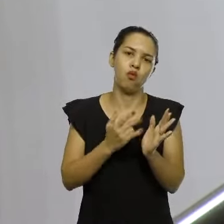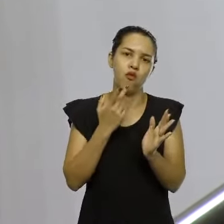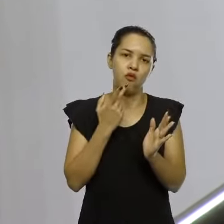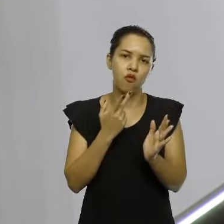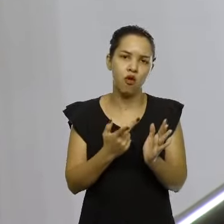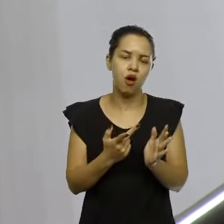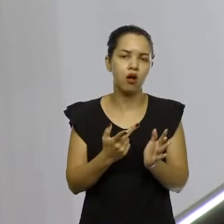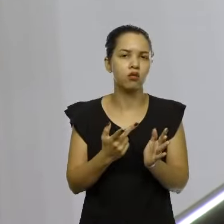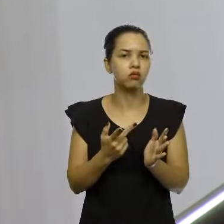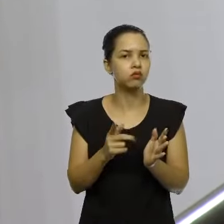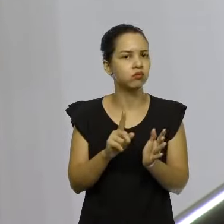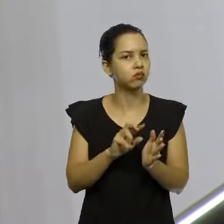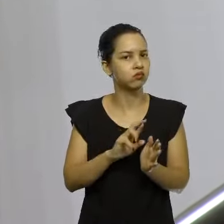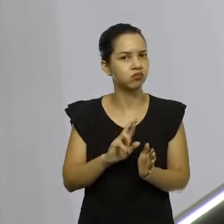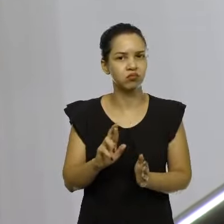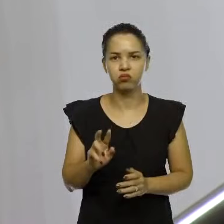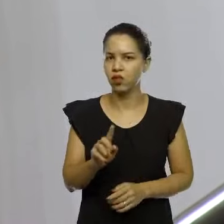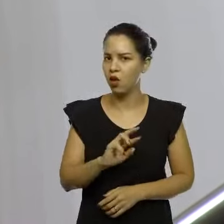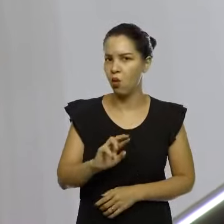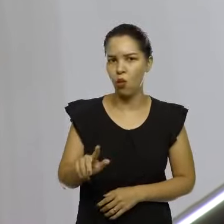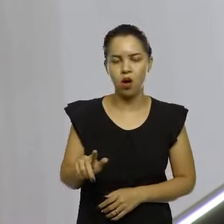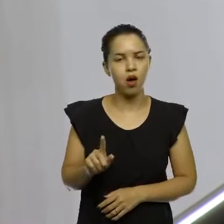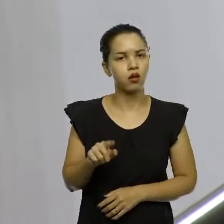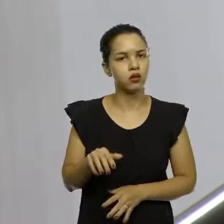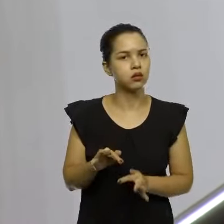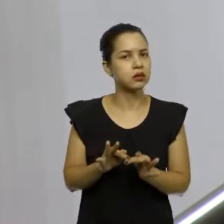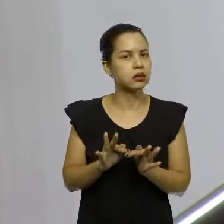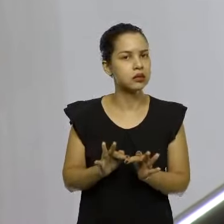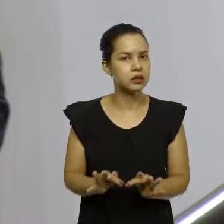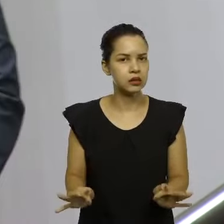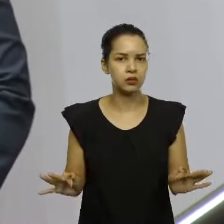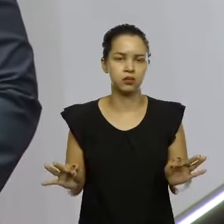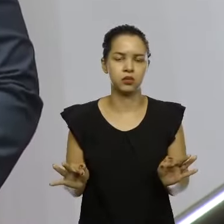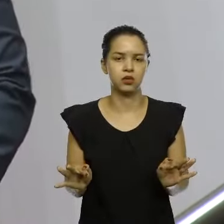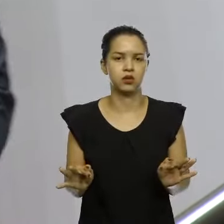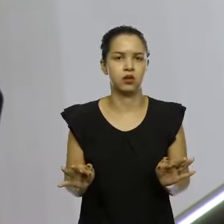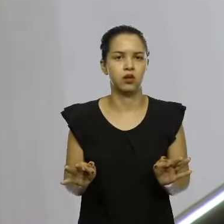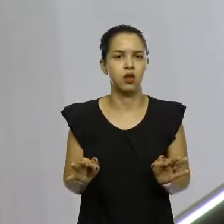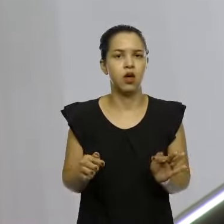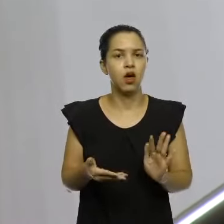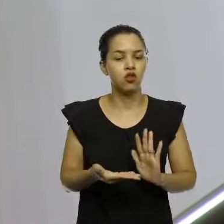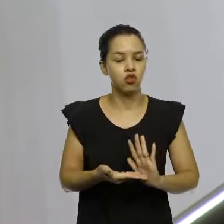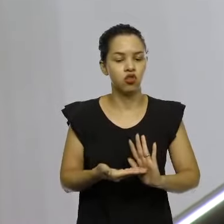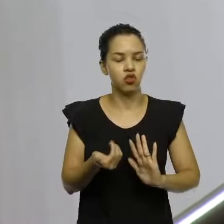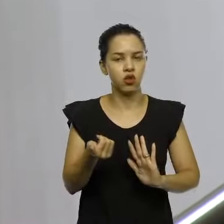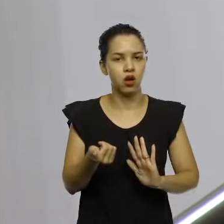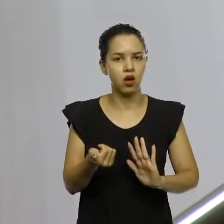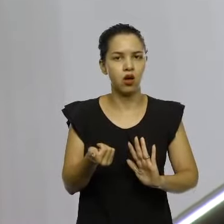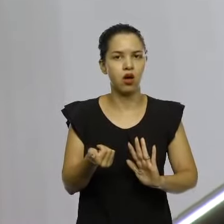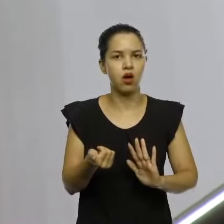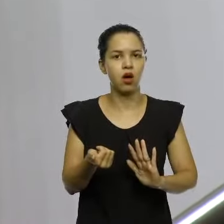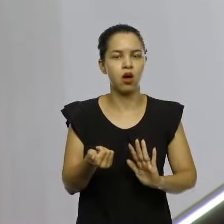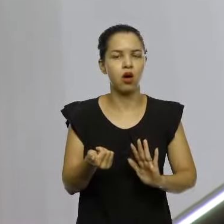matéria. Não, simples. Muito simples mesmo. Coisa simples. Que simplesmente era retirar o título de cidadão